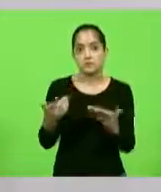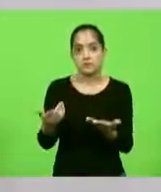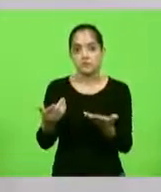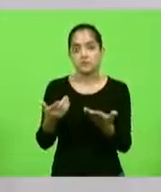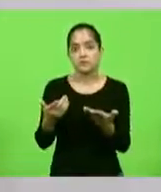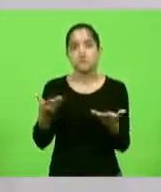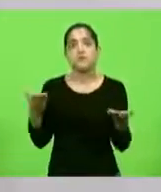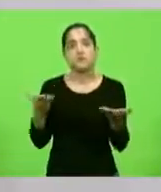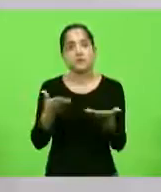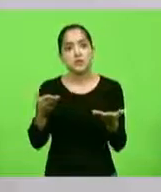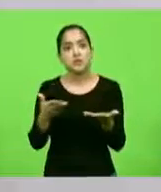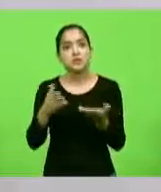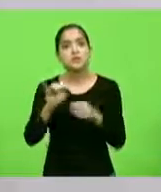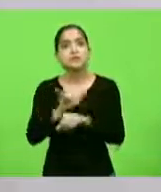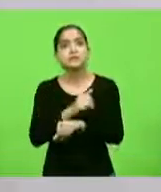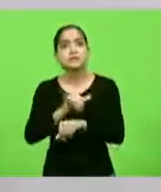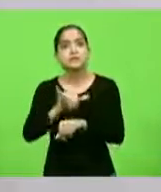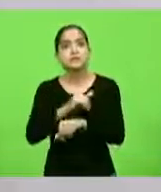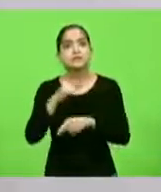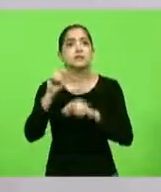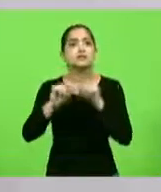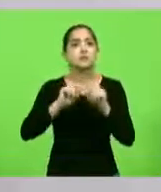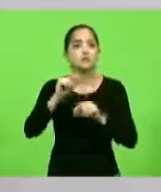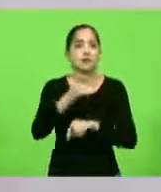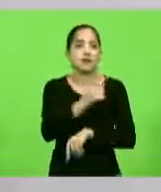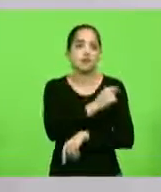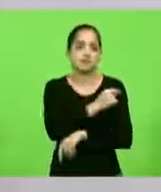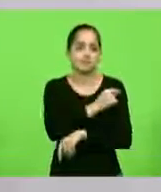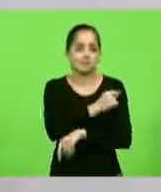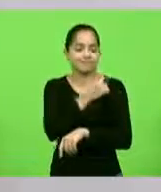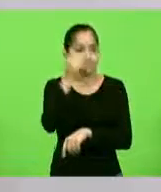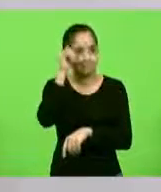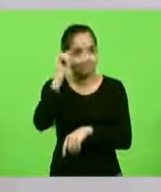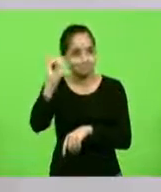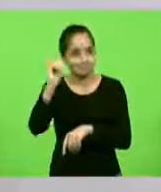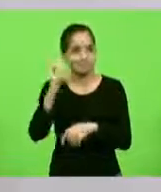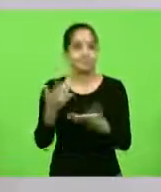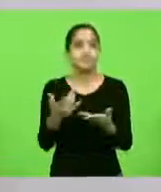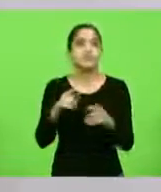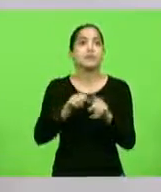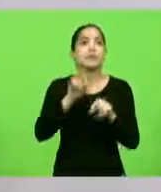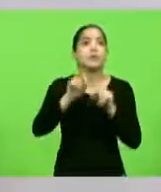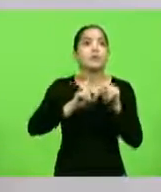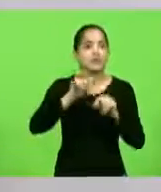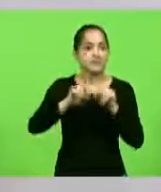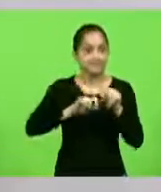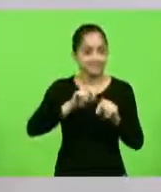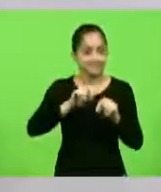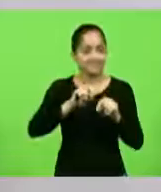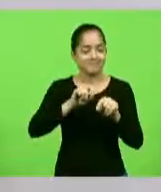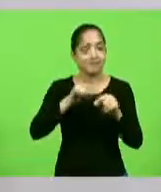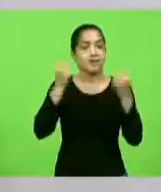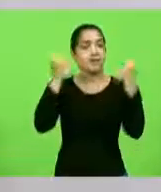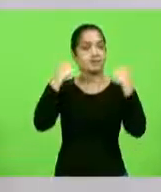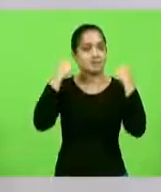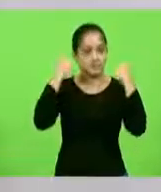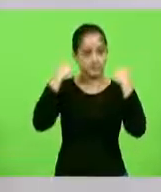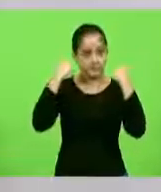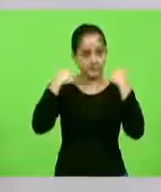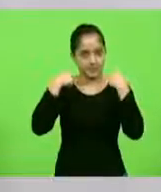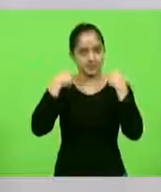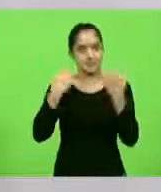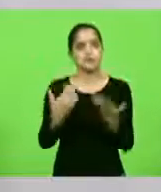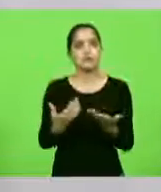nós temos a ferramenta, nós temos uma vacina, a vacina preventiva, a vacina da atividade física, do exercício físico, a vacina que